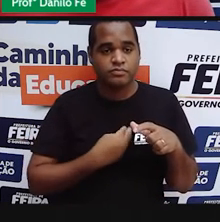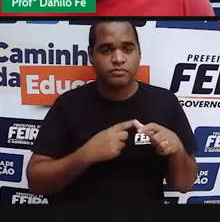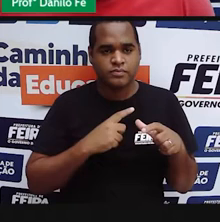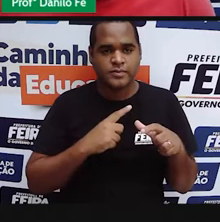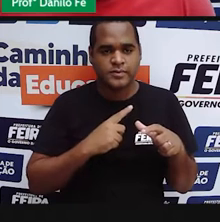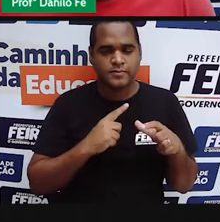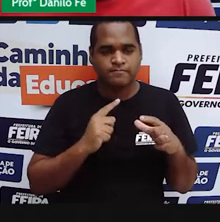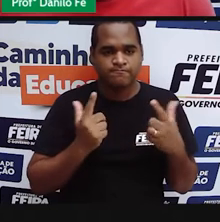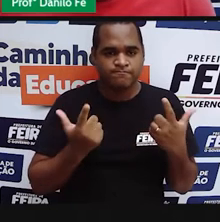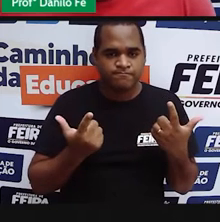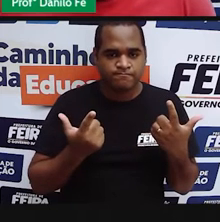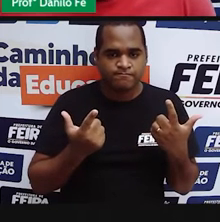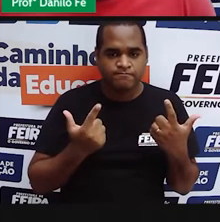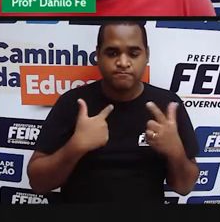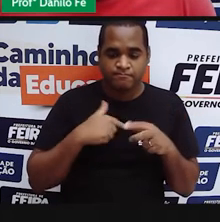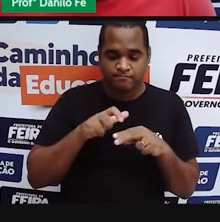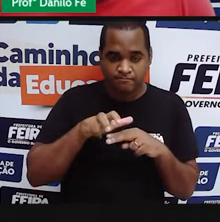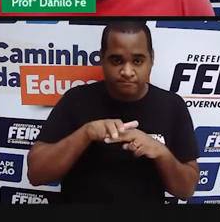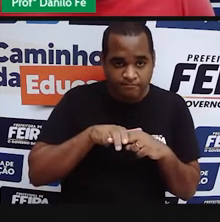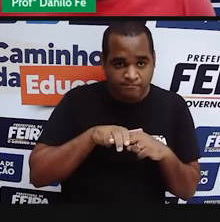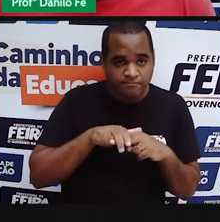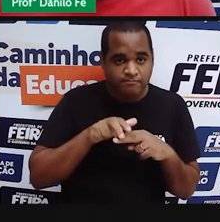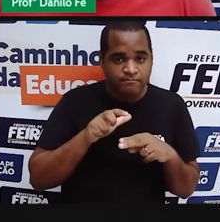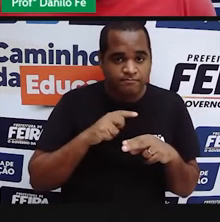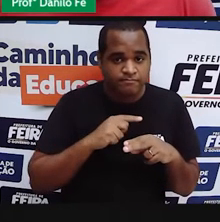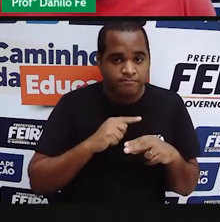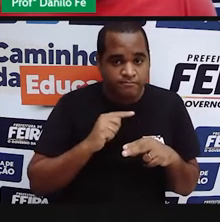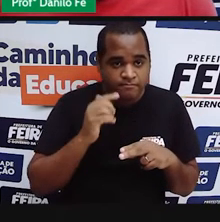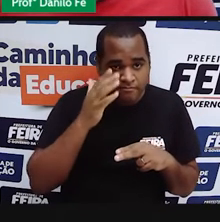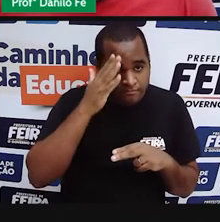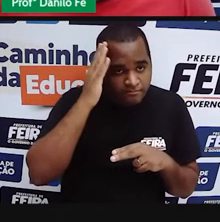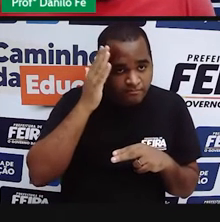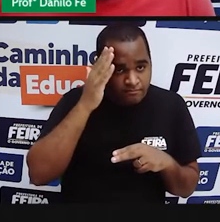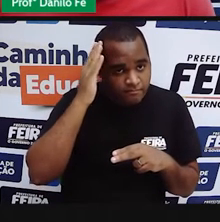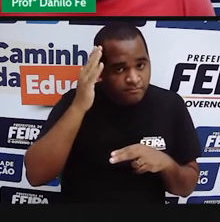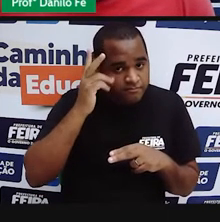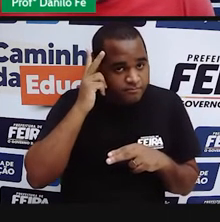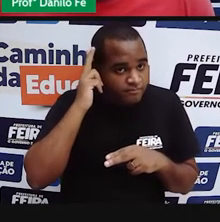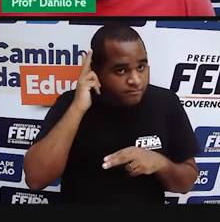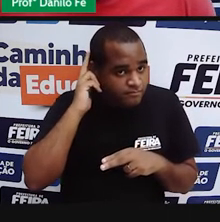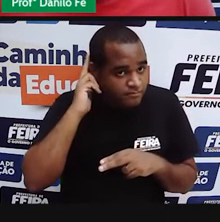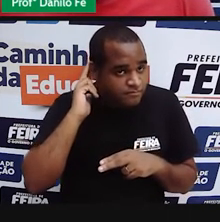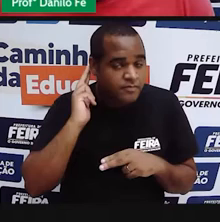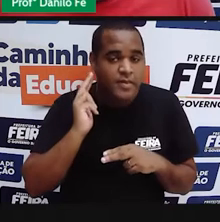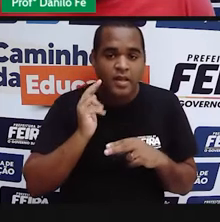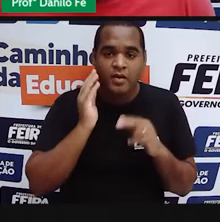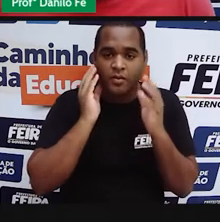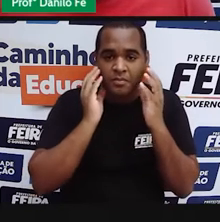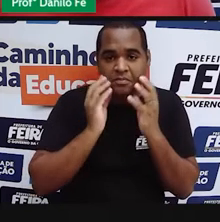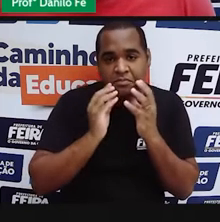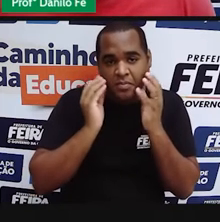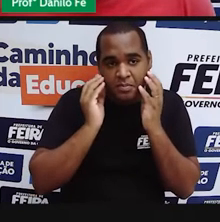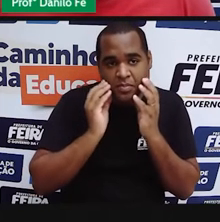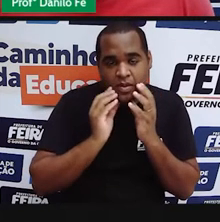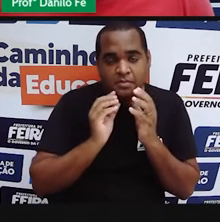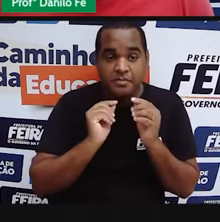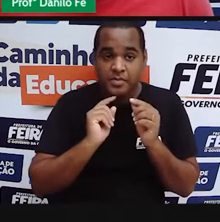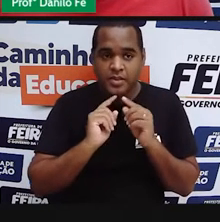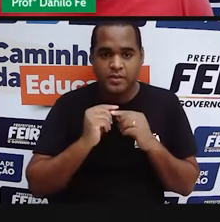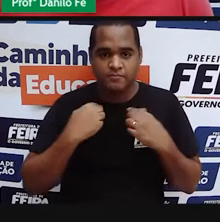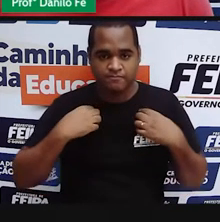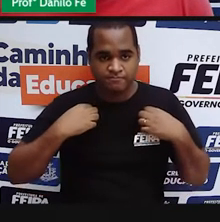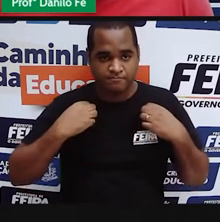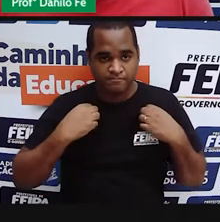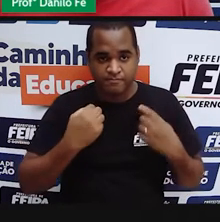estou sentado, meu cabelo é cortado, um pouco de barba, estou vestindo a